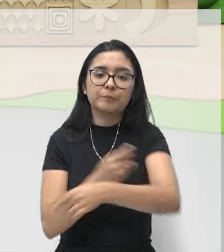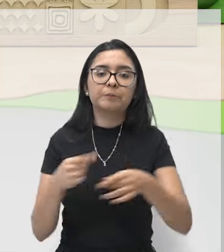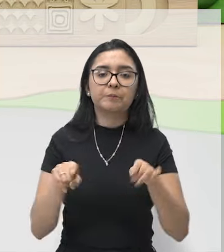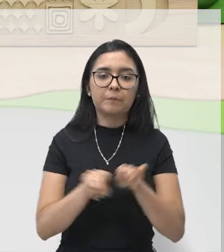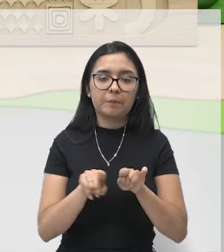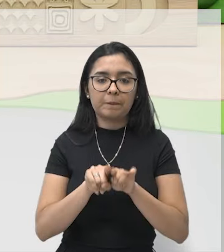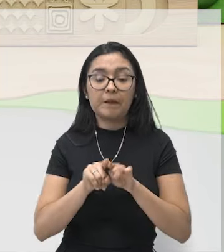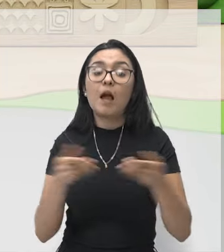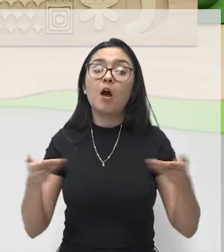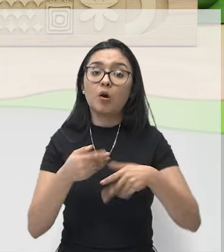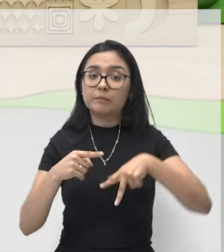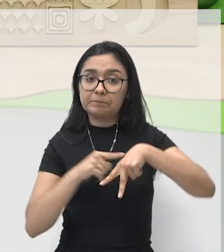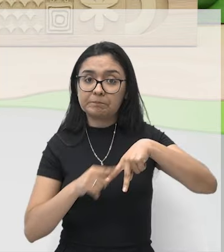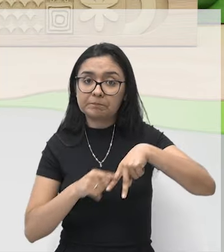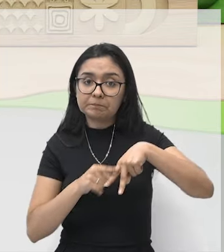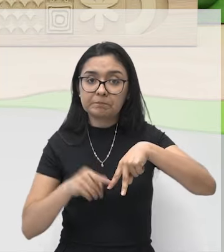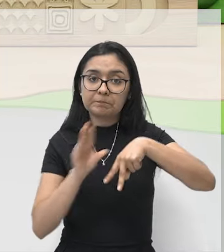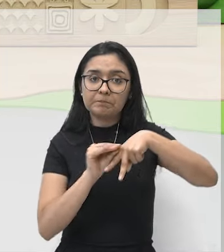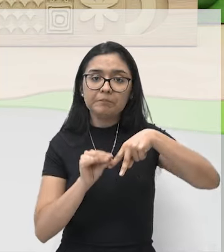inferiores